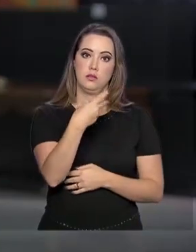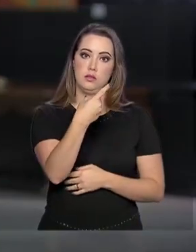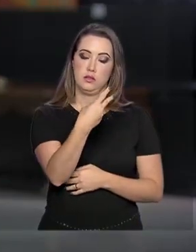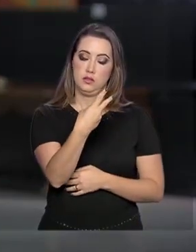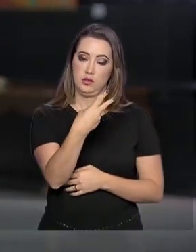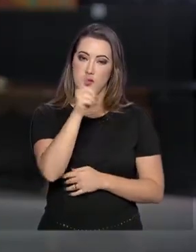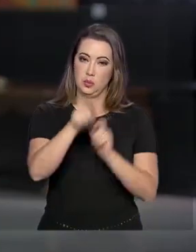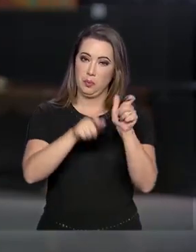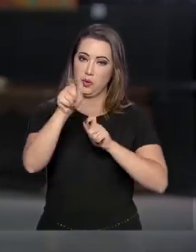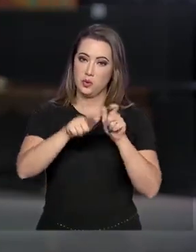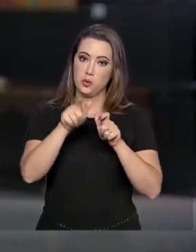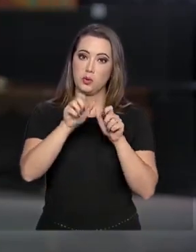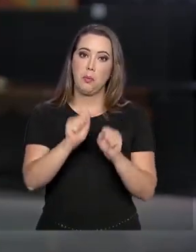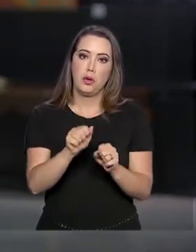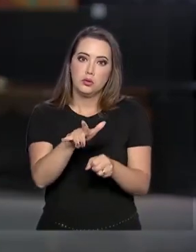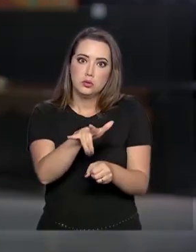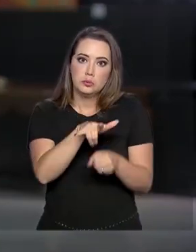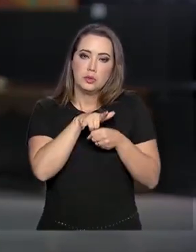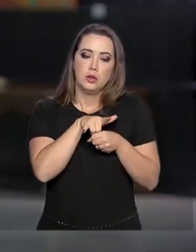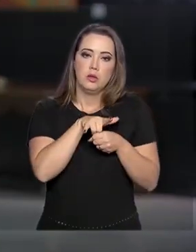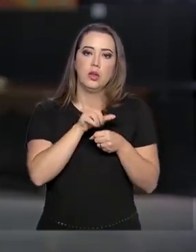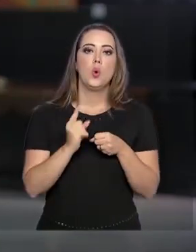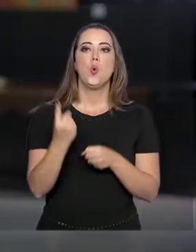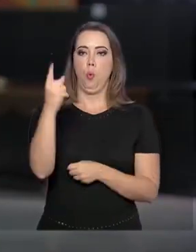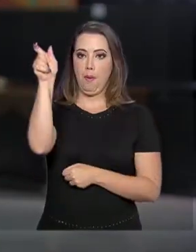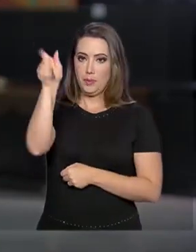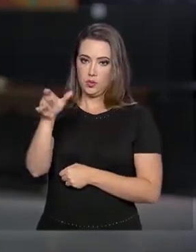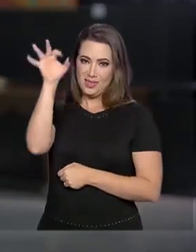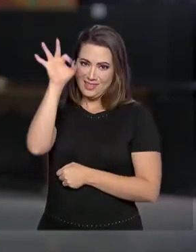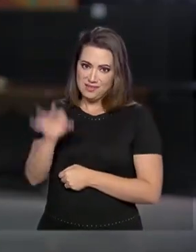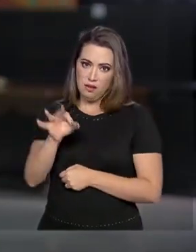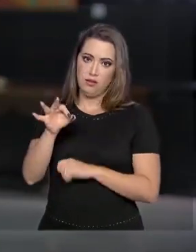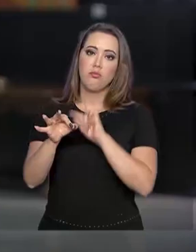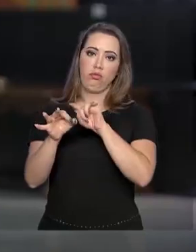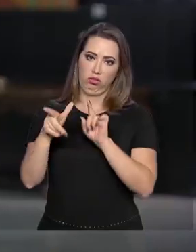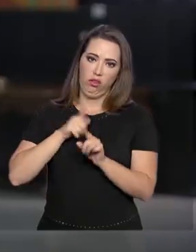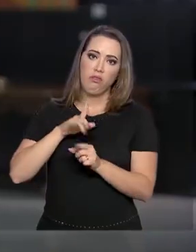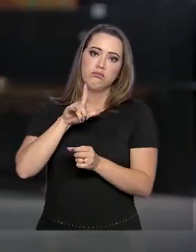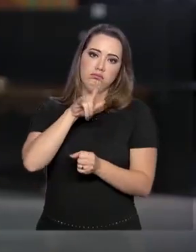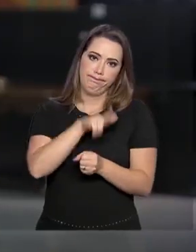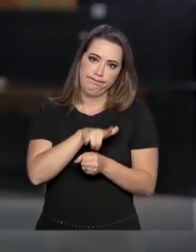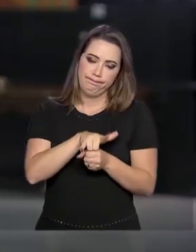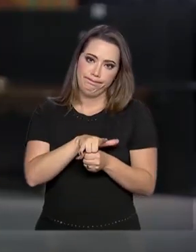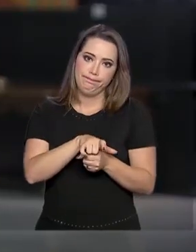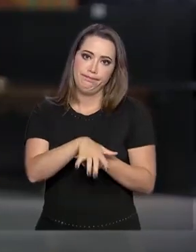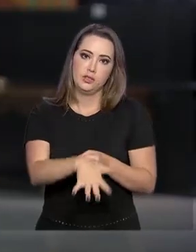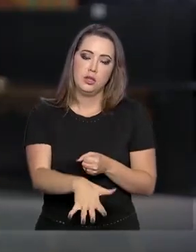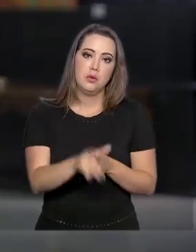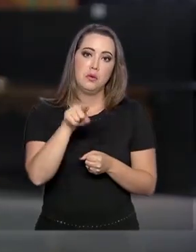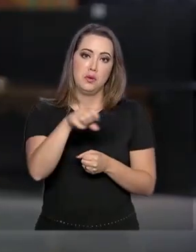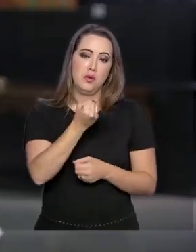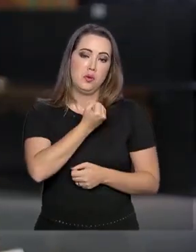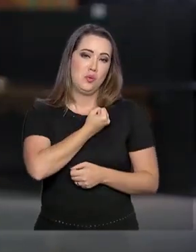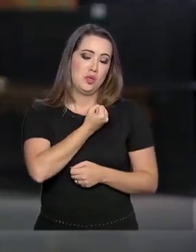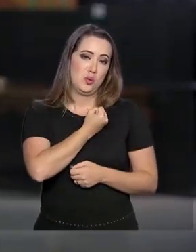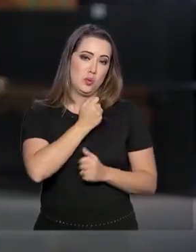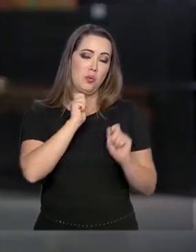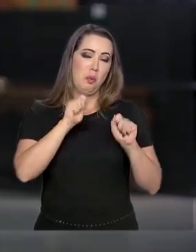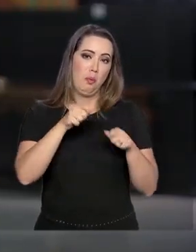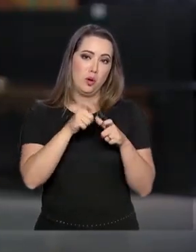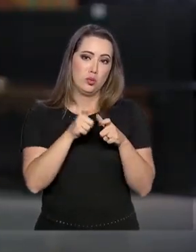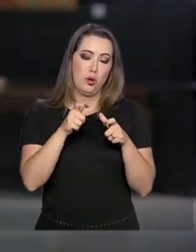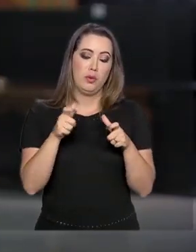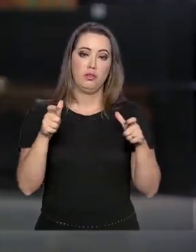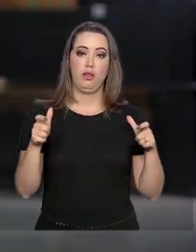um confirmado, o de um homem de 61 anos de São Paulo. Mas esse número, os dados oficiais, esse número pode ser